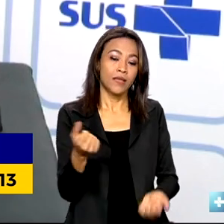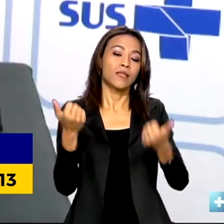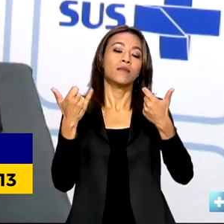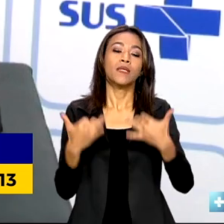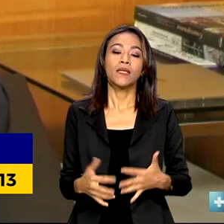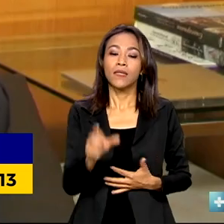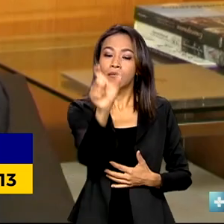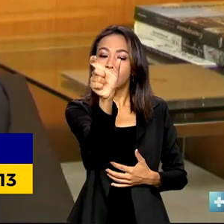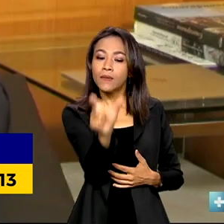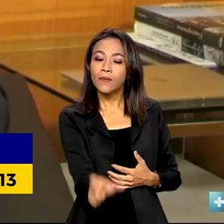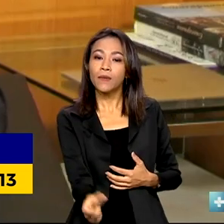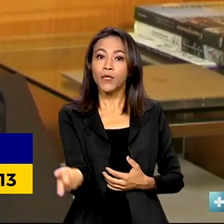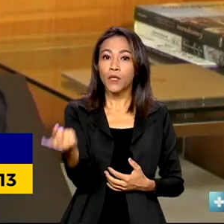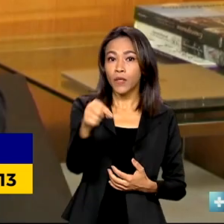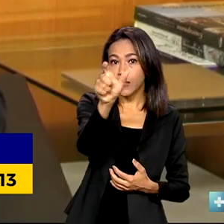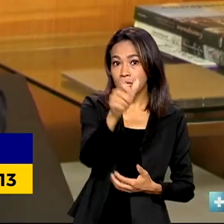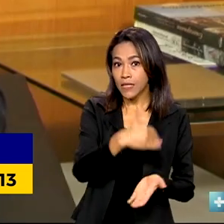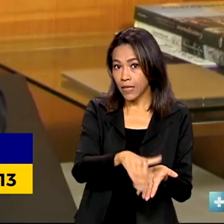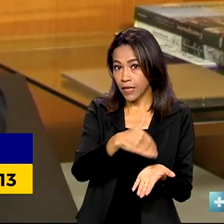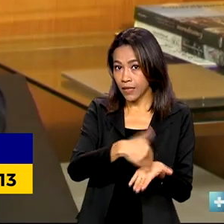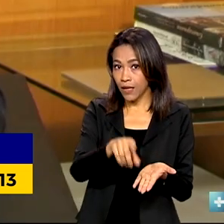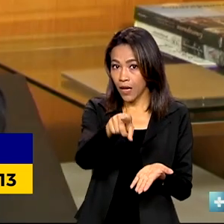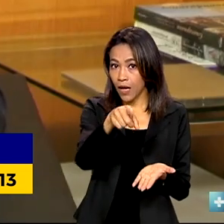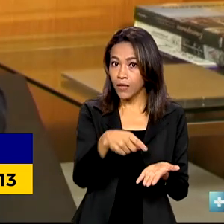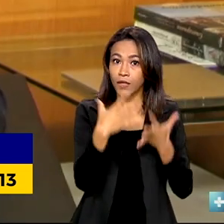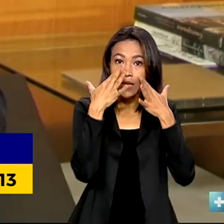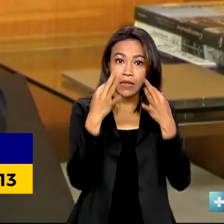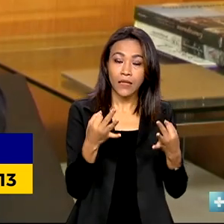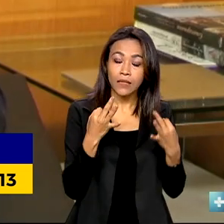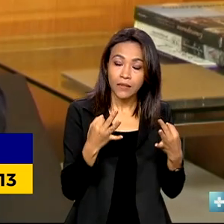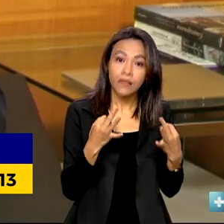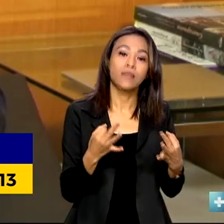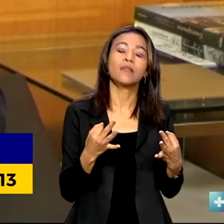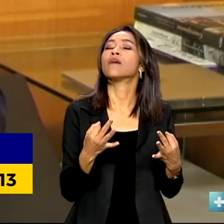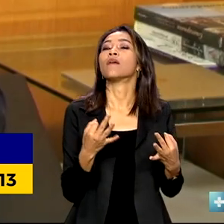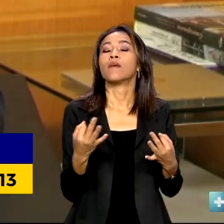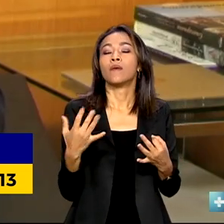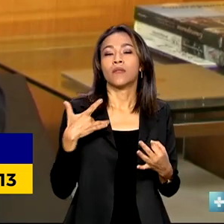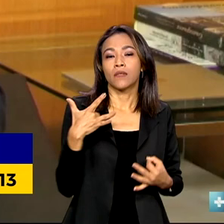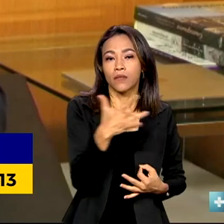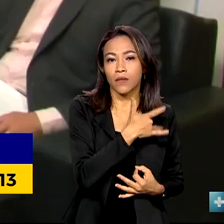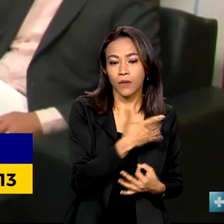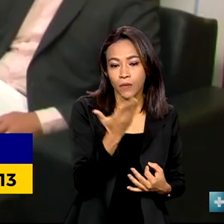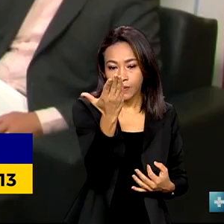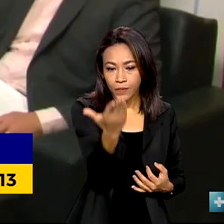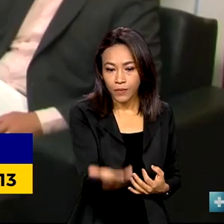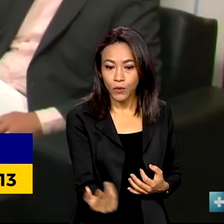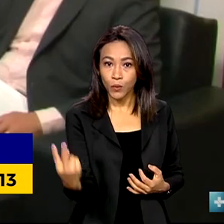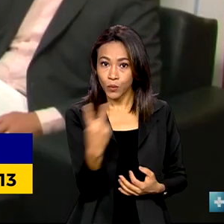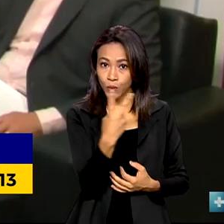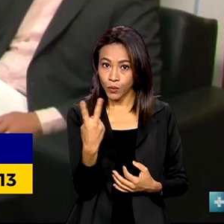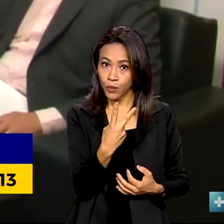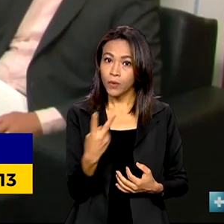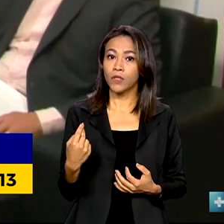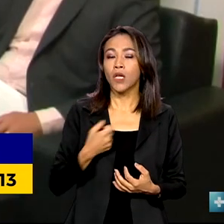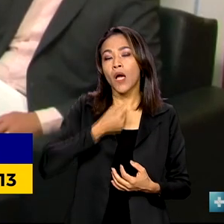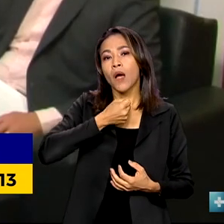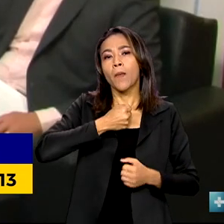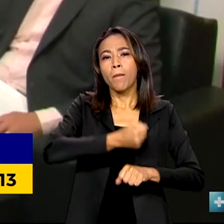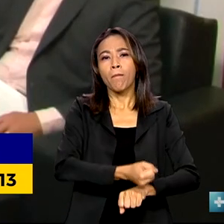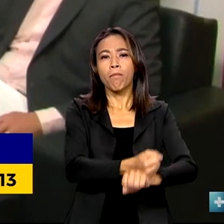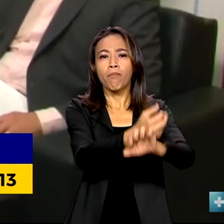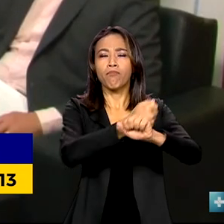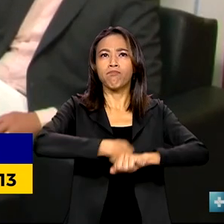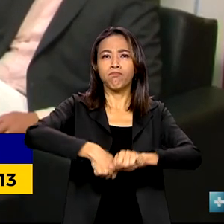Inésio Fernandes, e o secretário adjunto de Atenção Primária à Saúde, Felipe Proenço, participaram da conferência